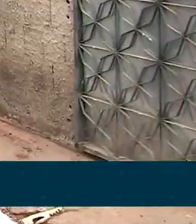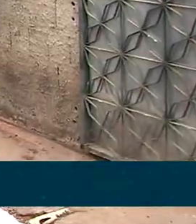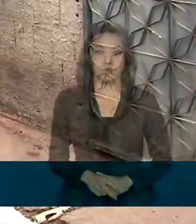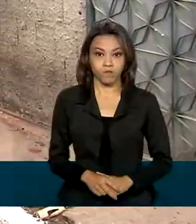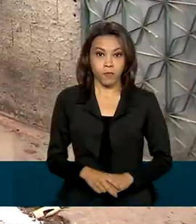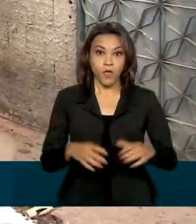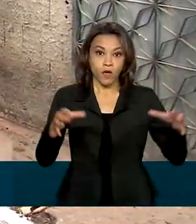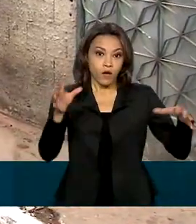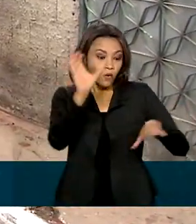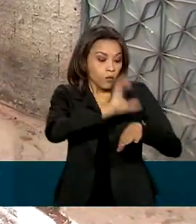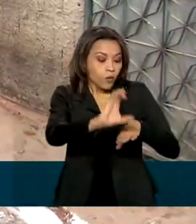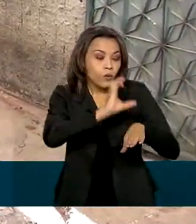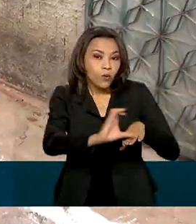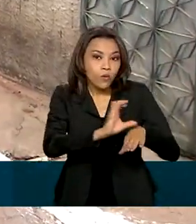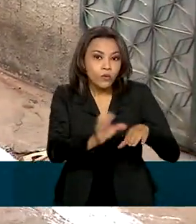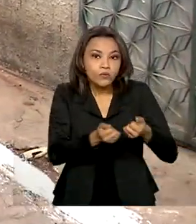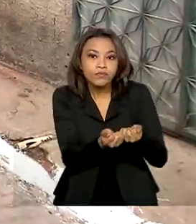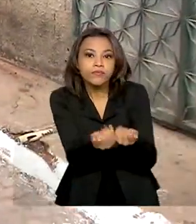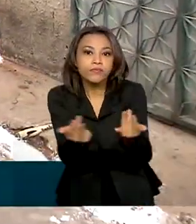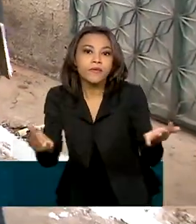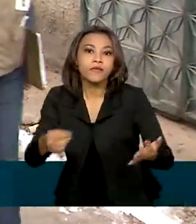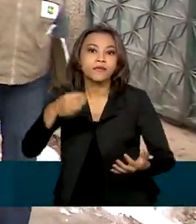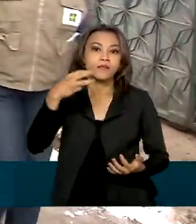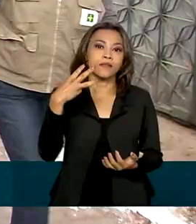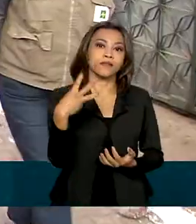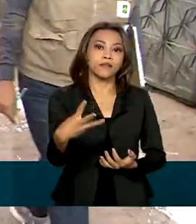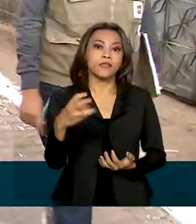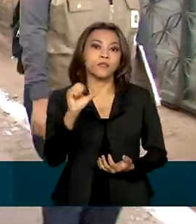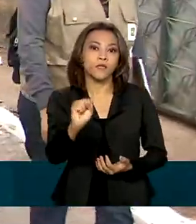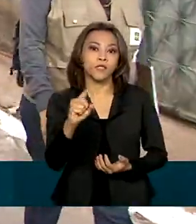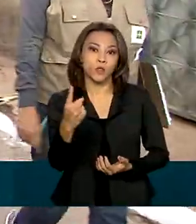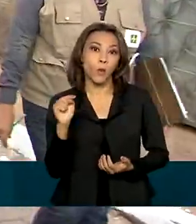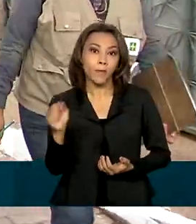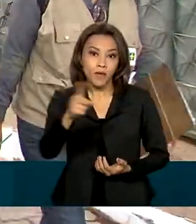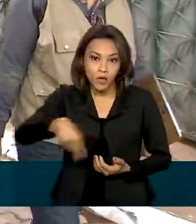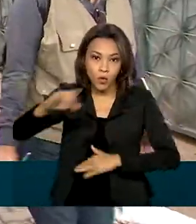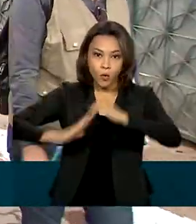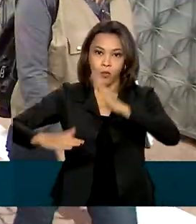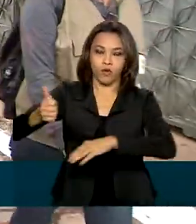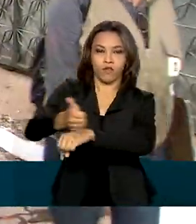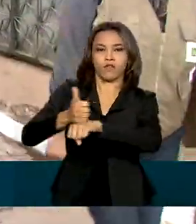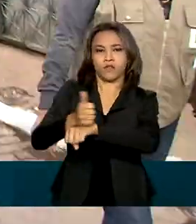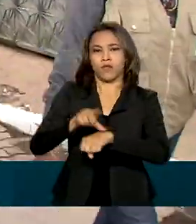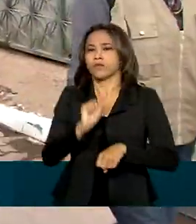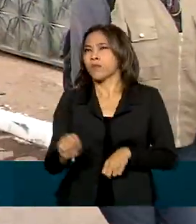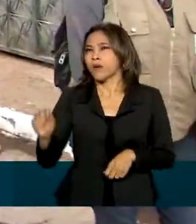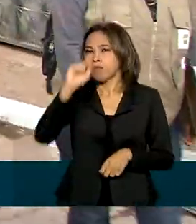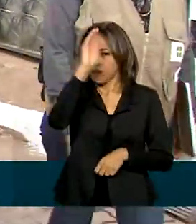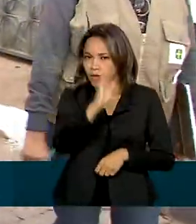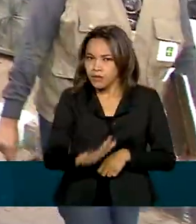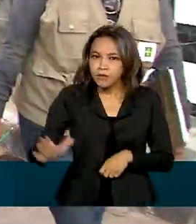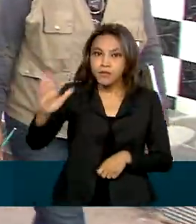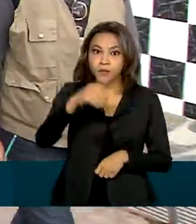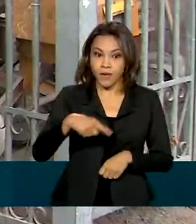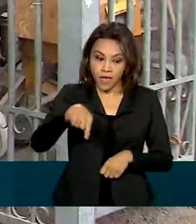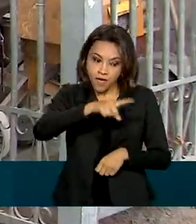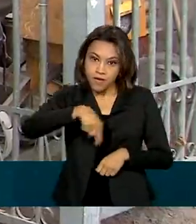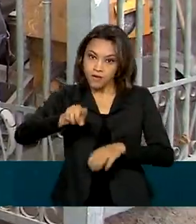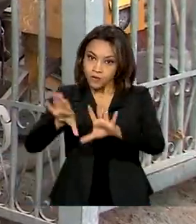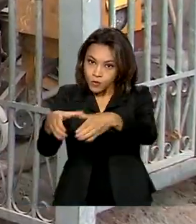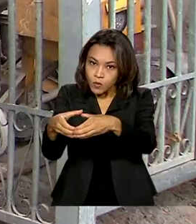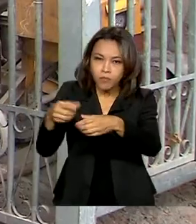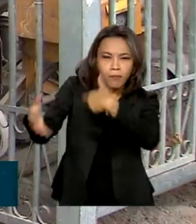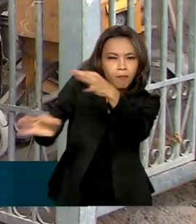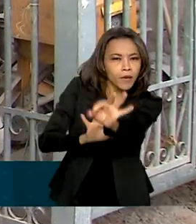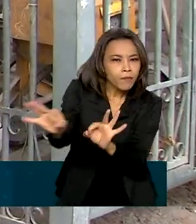O curso atenderá 381 mil agentes de saúde e de endemias em todo o país. Eles estarão preparados